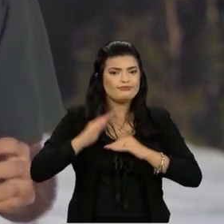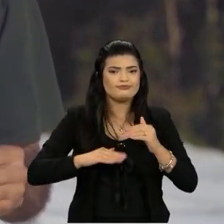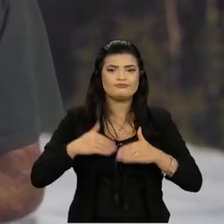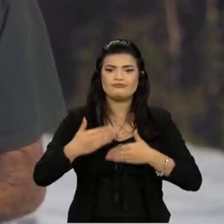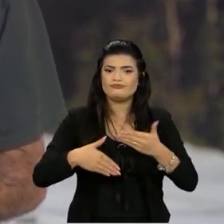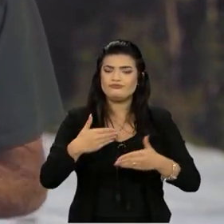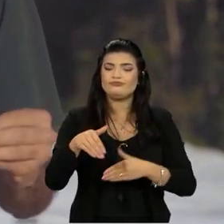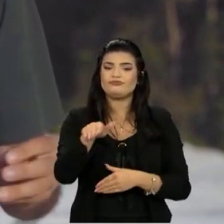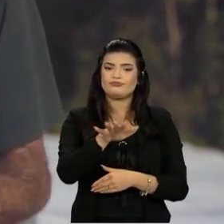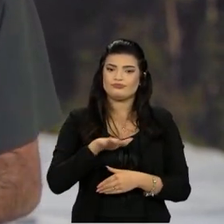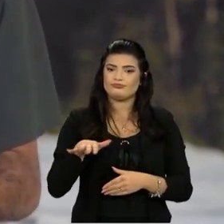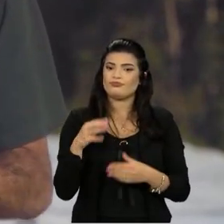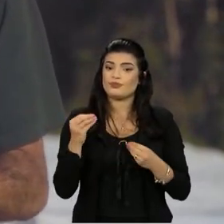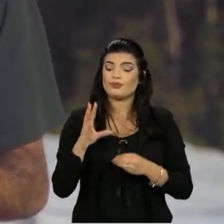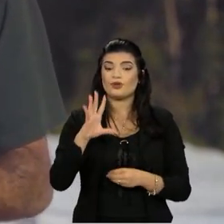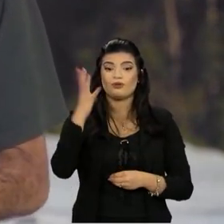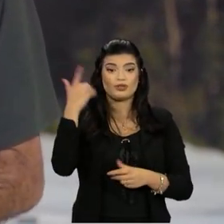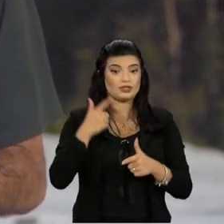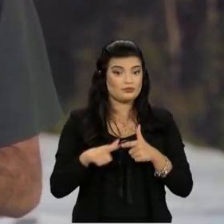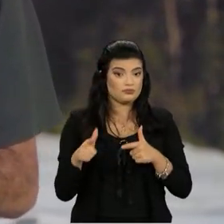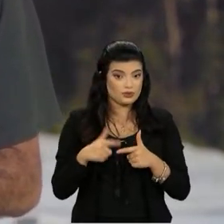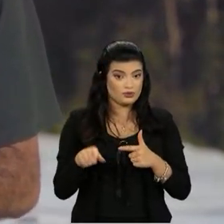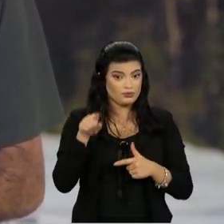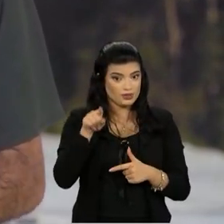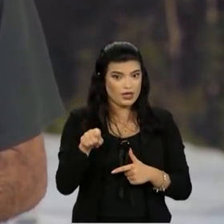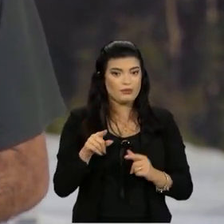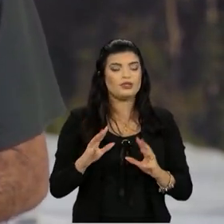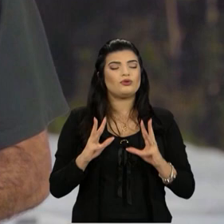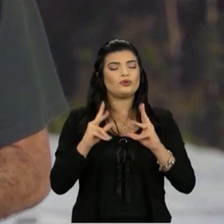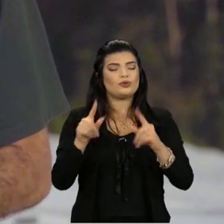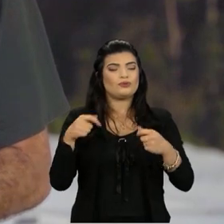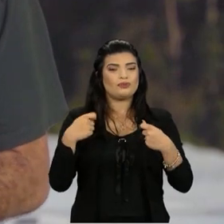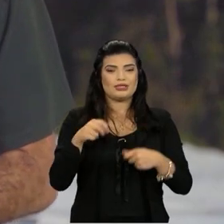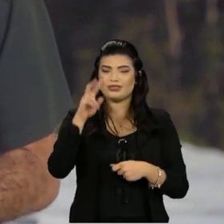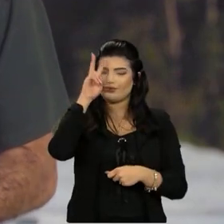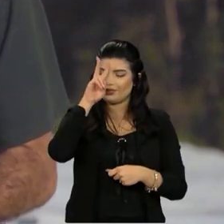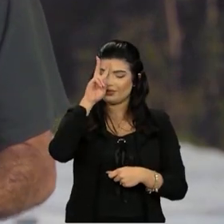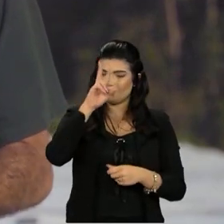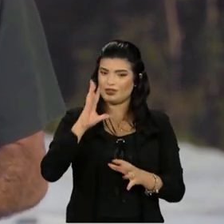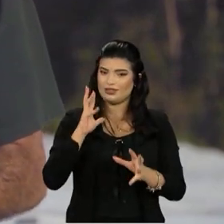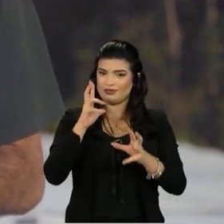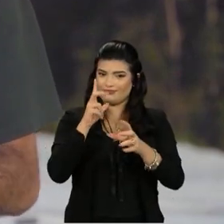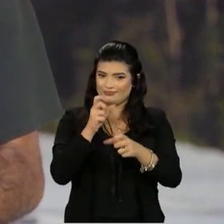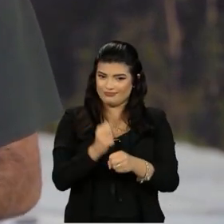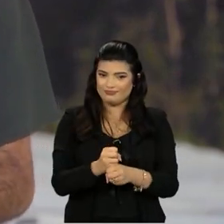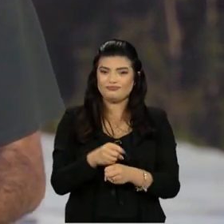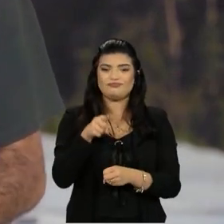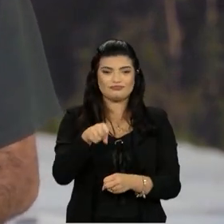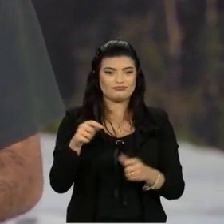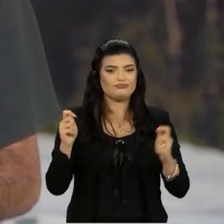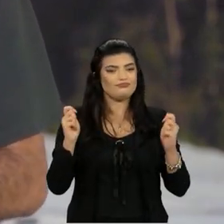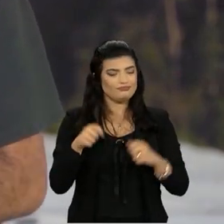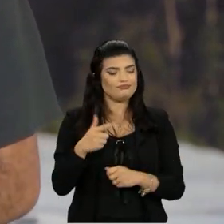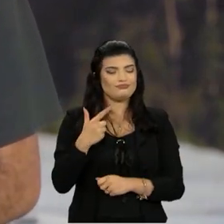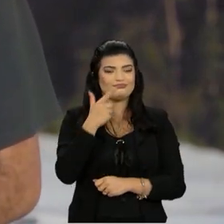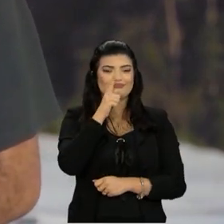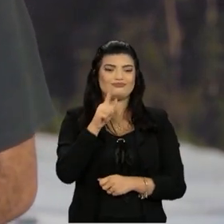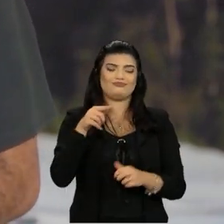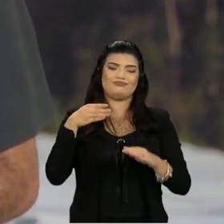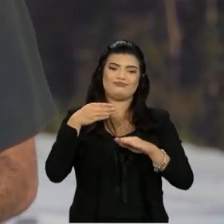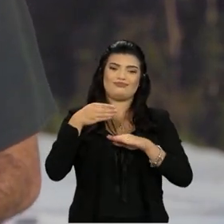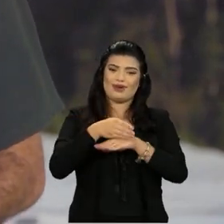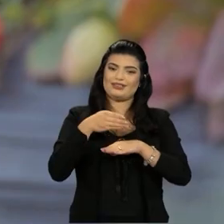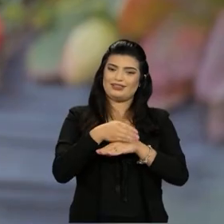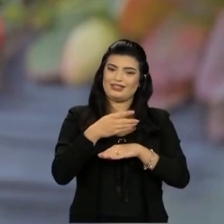produtores que ocorreu o problema. Então, ter esse histórico. E aí o consumidor consegue ter acesso a essa